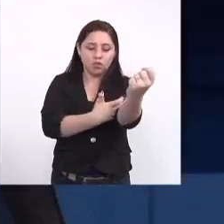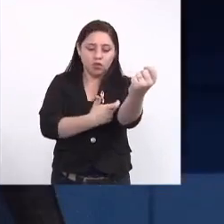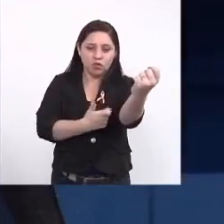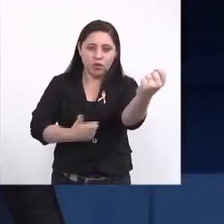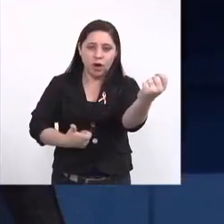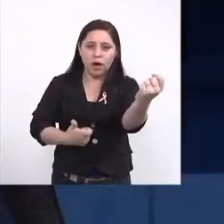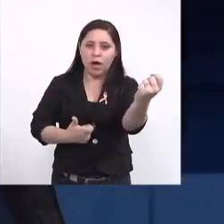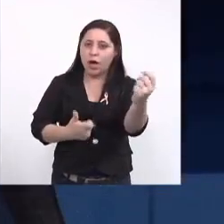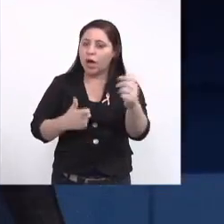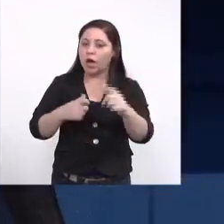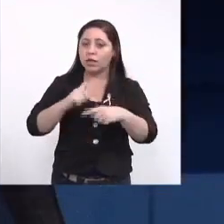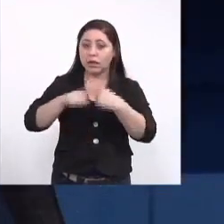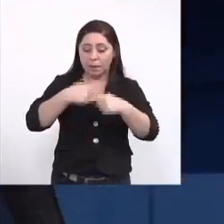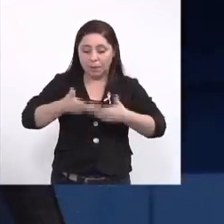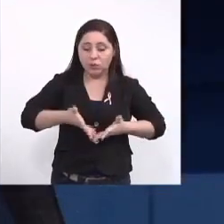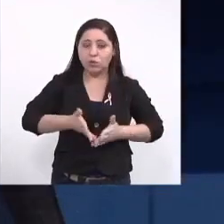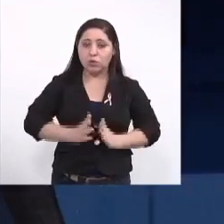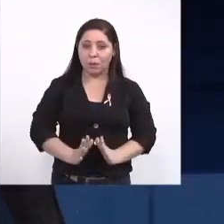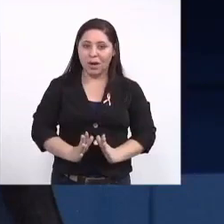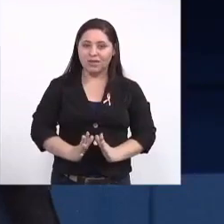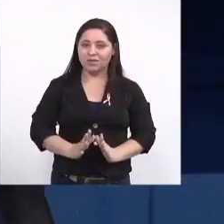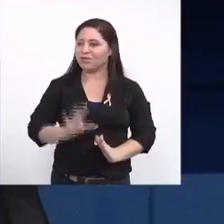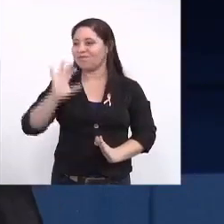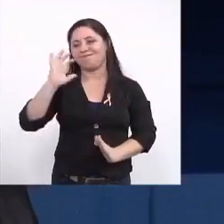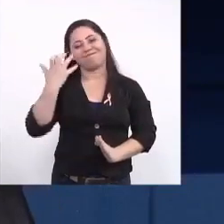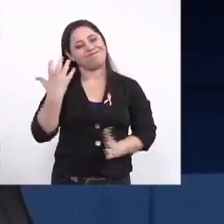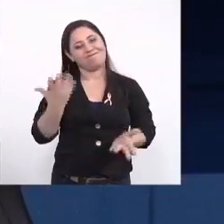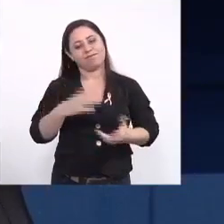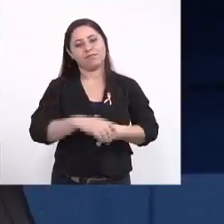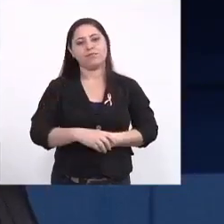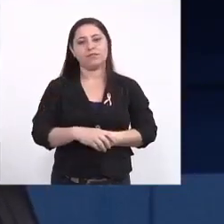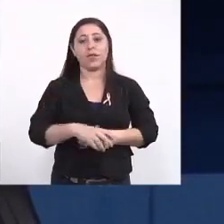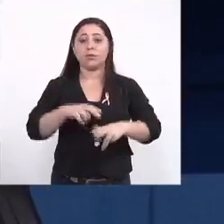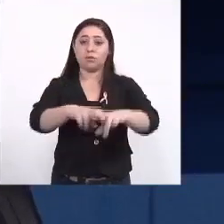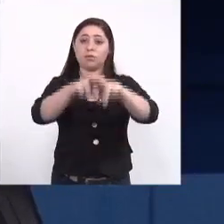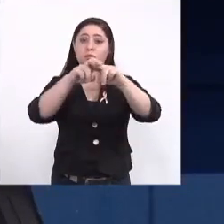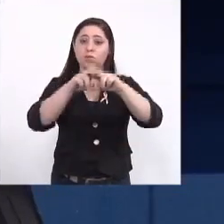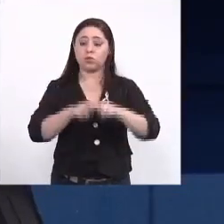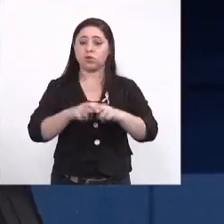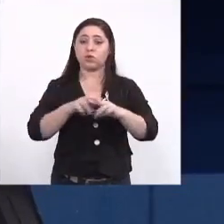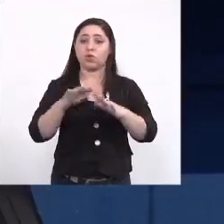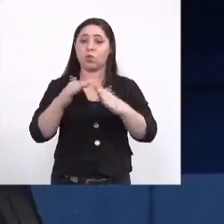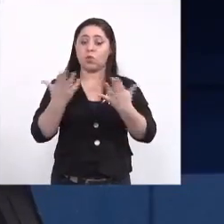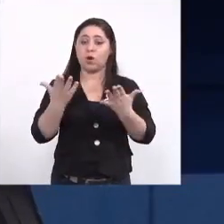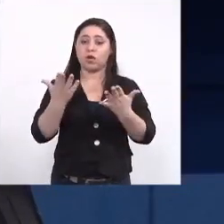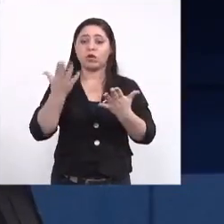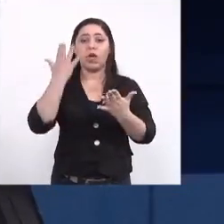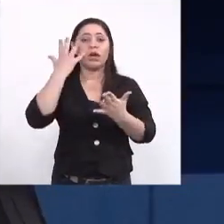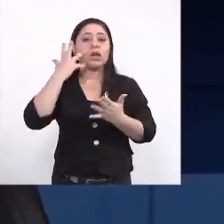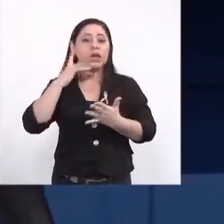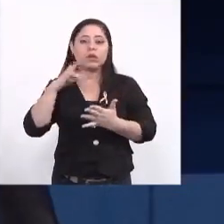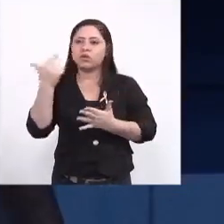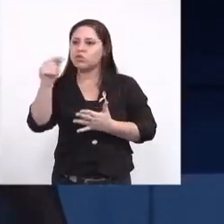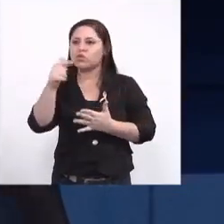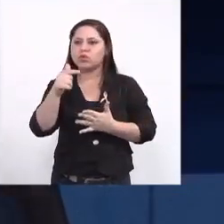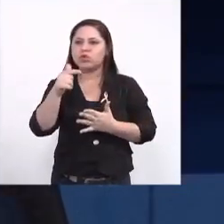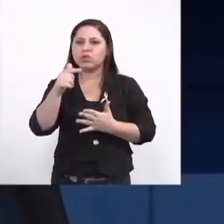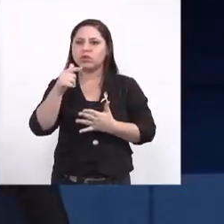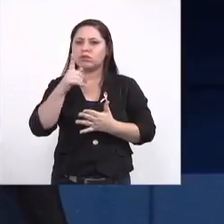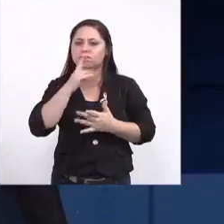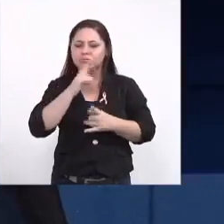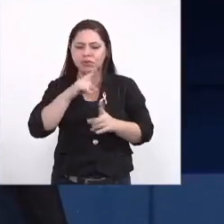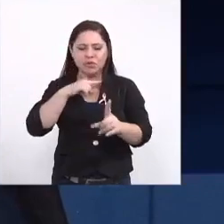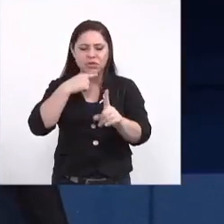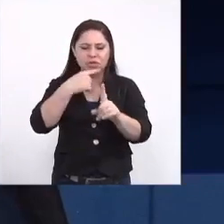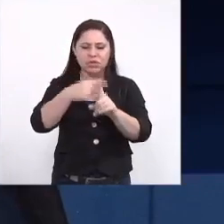criança imediatamente após o parto, o que nem sempre aconteceu. Então, por isso que quando a criança não tinha um resultado positivo para